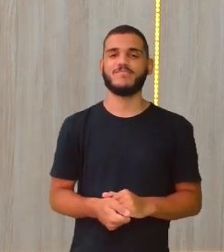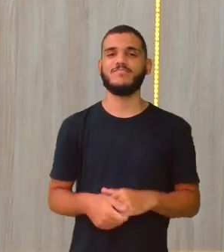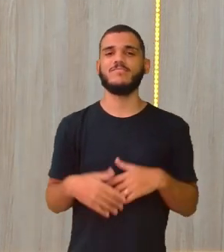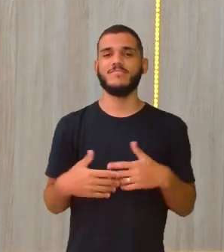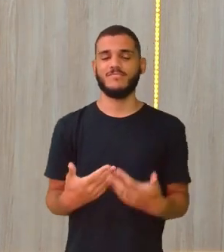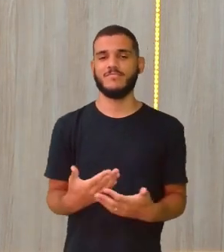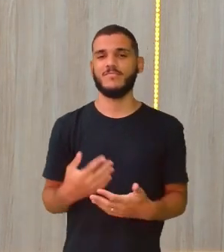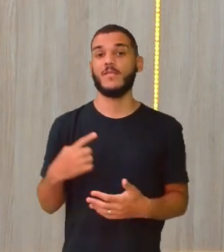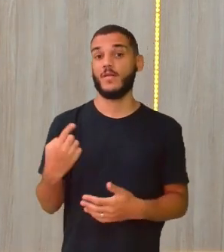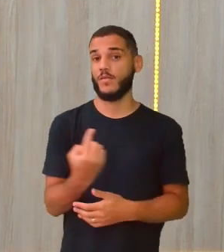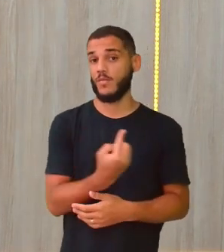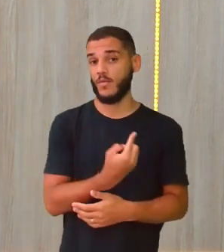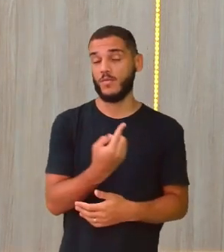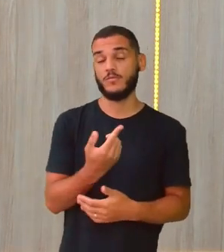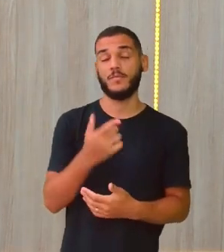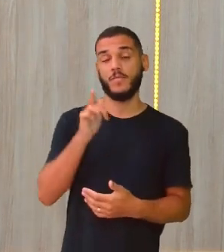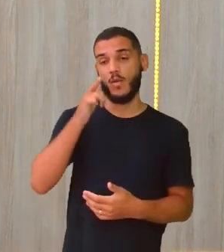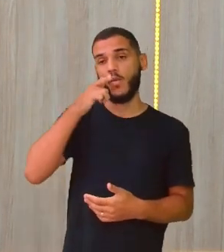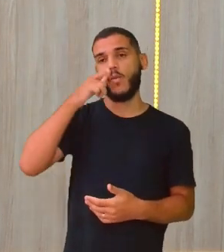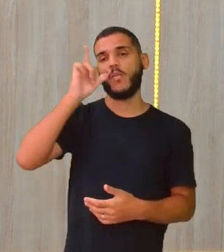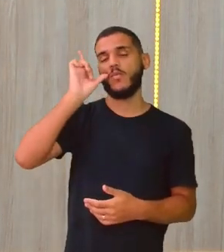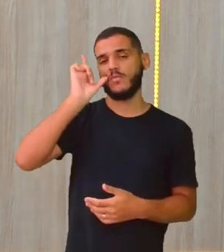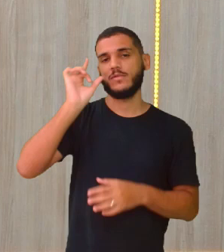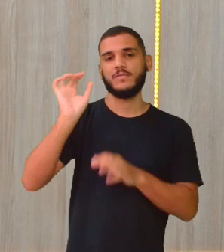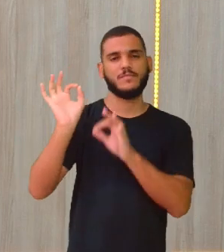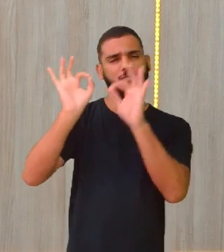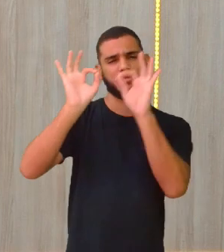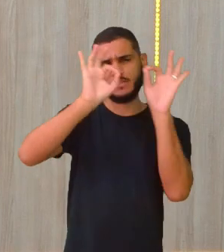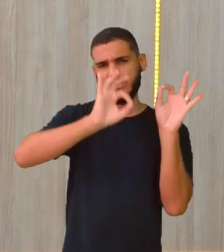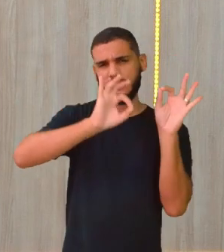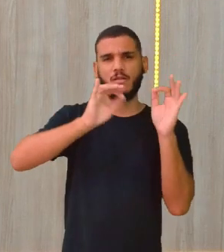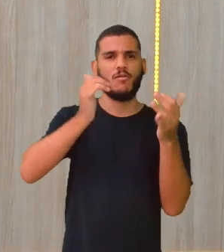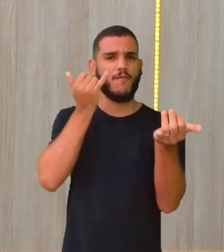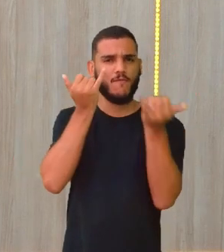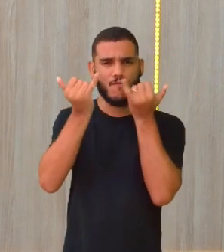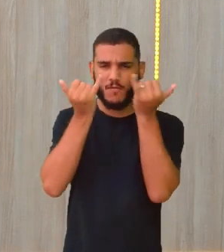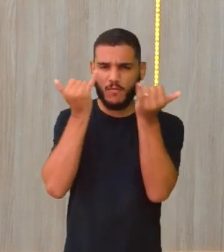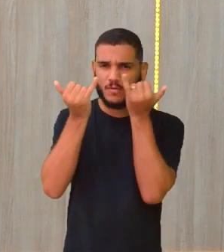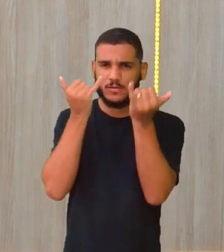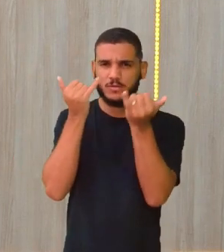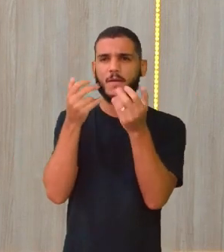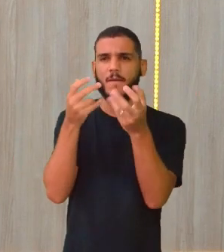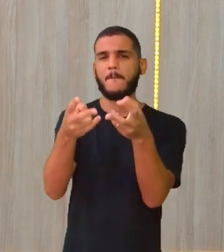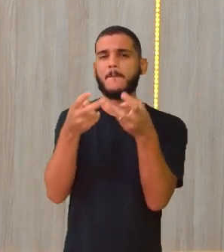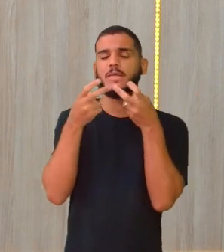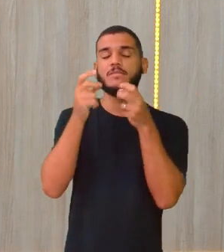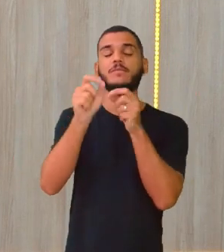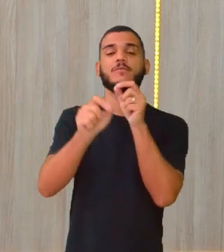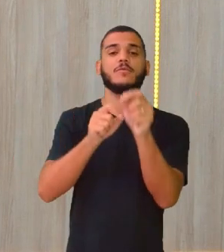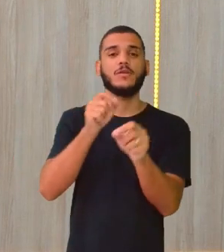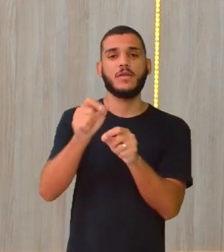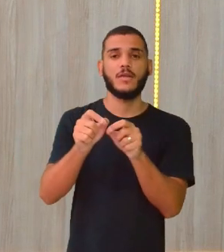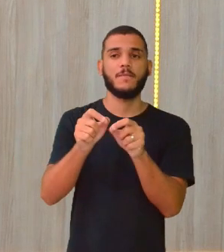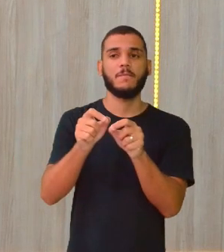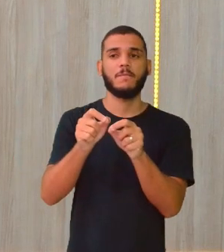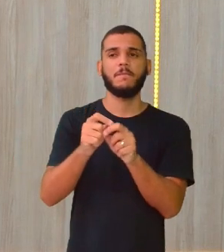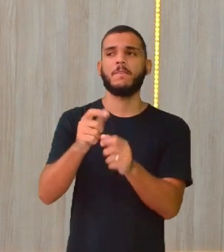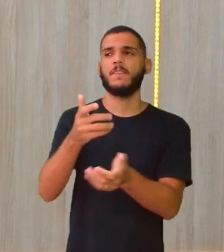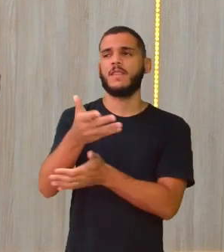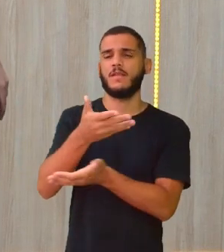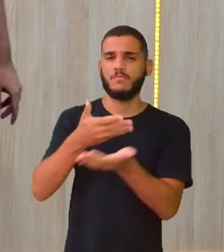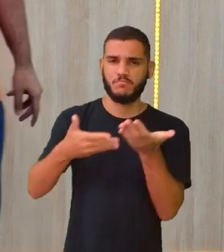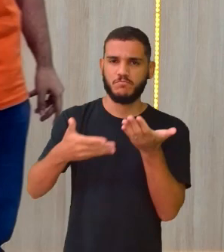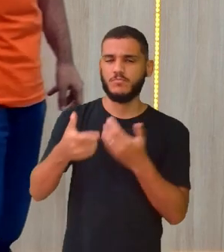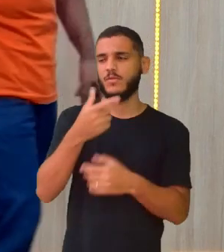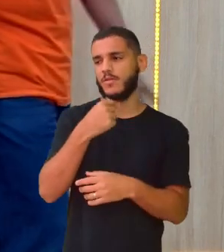a gente, ontem, assistindo os noticiários, vimos uma matéria que falava justamente sobre essas interações